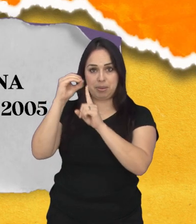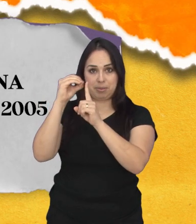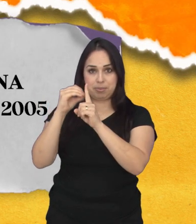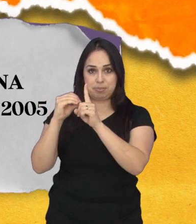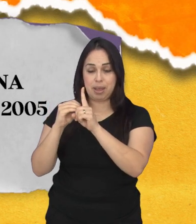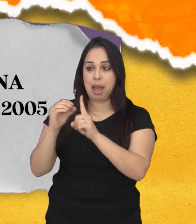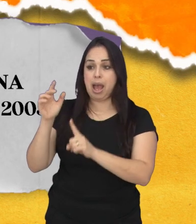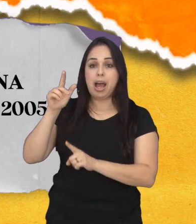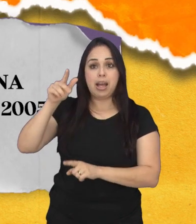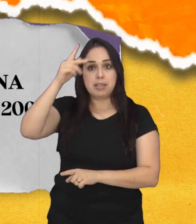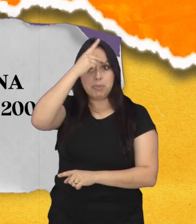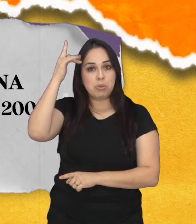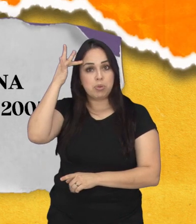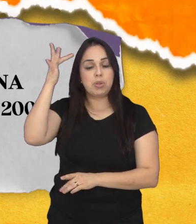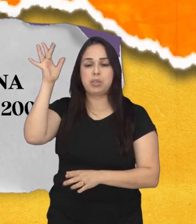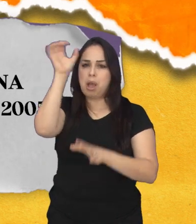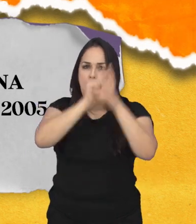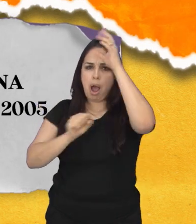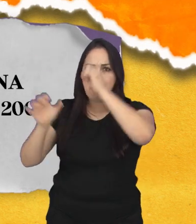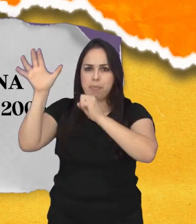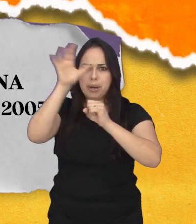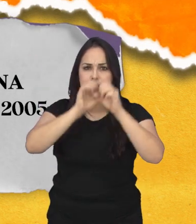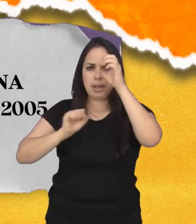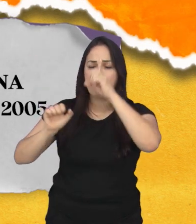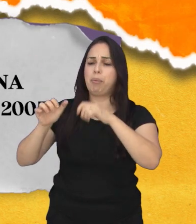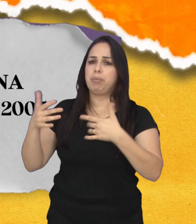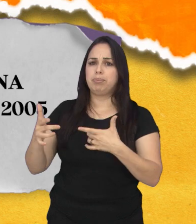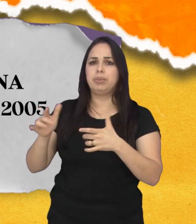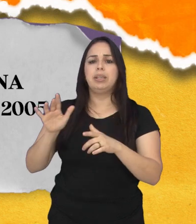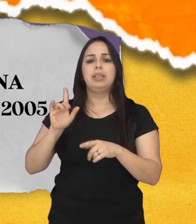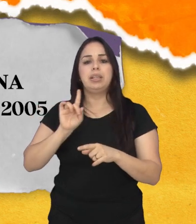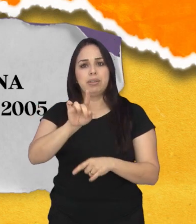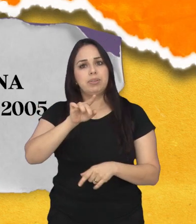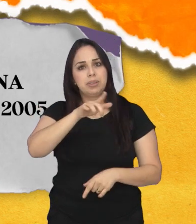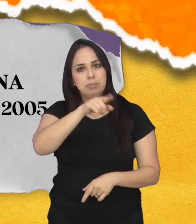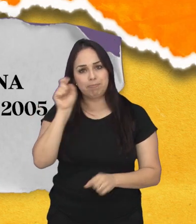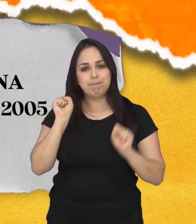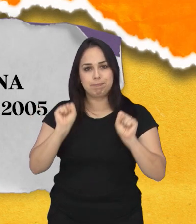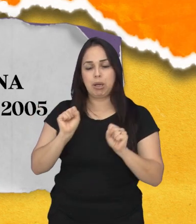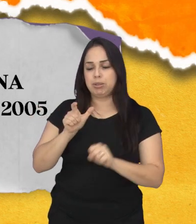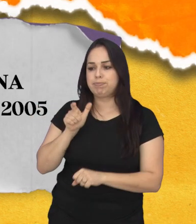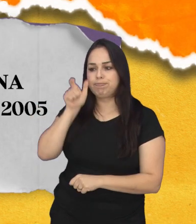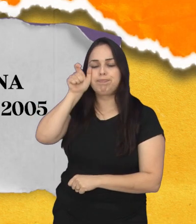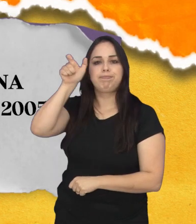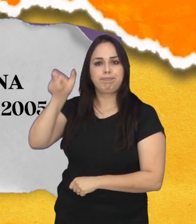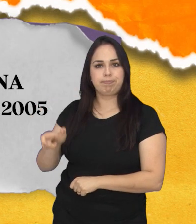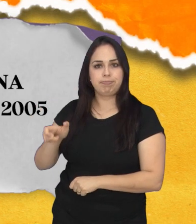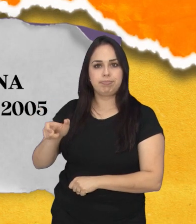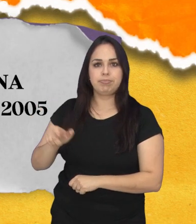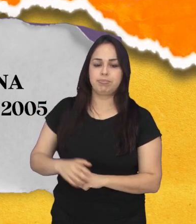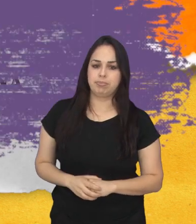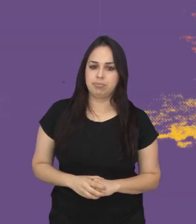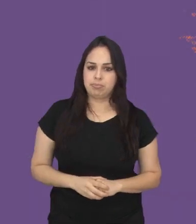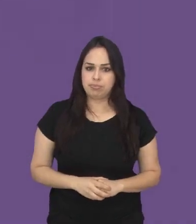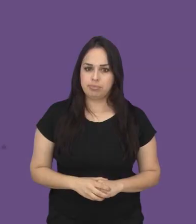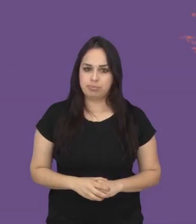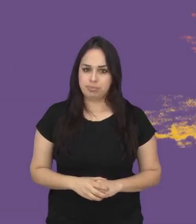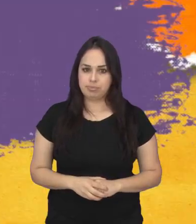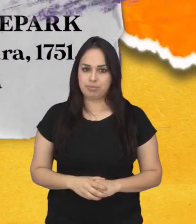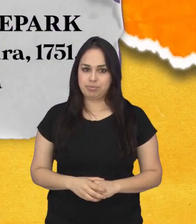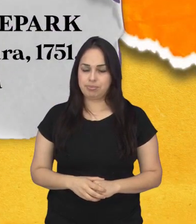os aprendizes das oficinas das Casas de Cultura. Prestigio o trabalho desenvolvido pelos artistas da cidade.